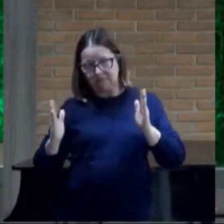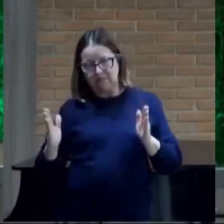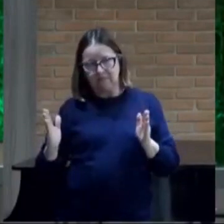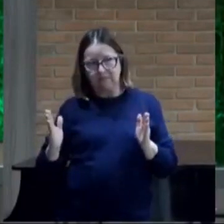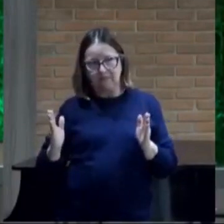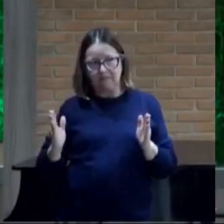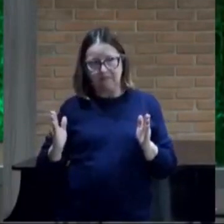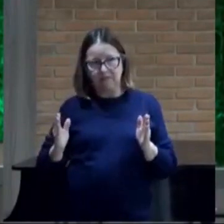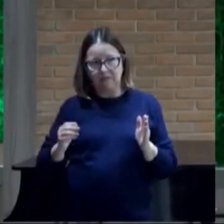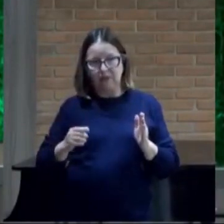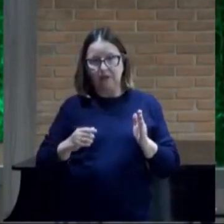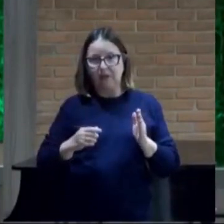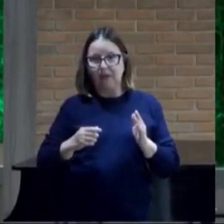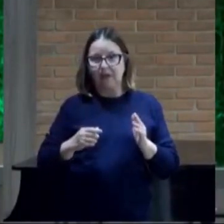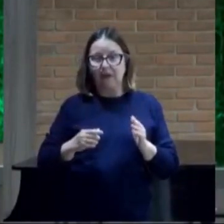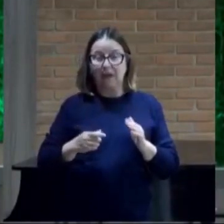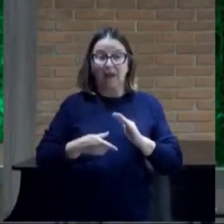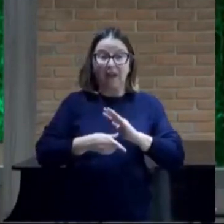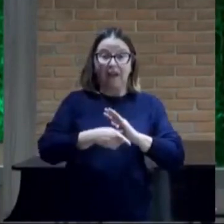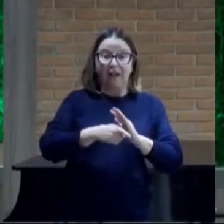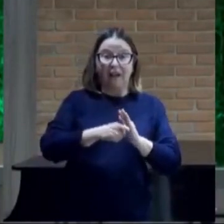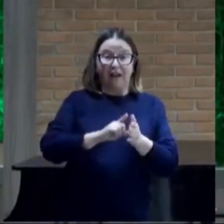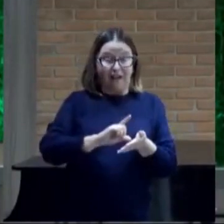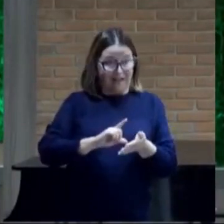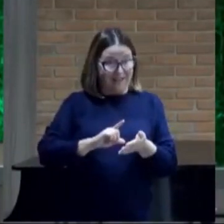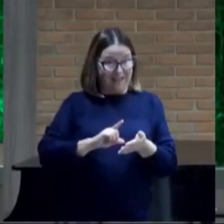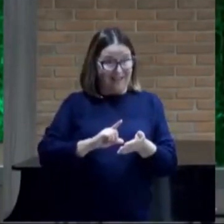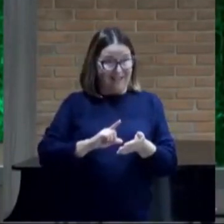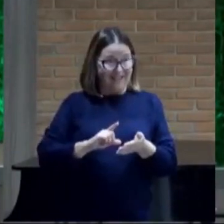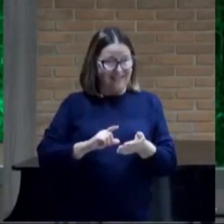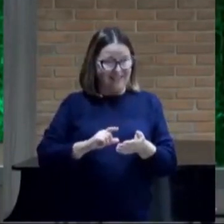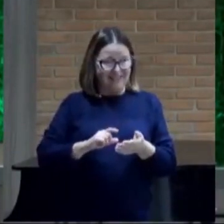Aquilo que não fazia sentido nenhum Vira todo sentido